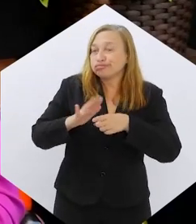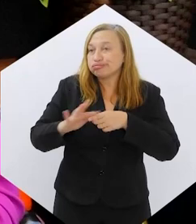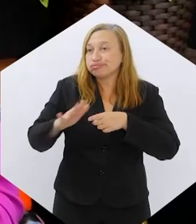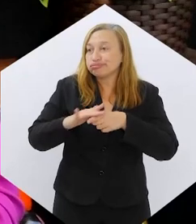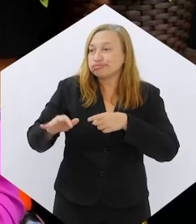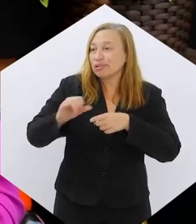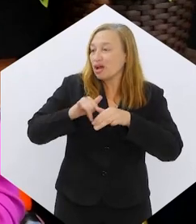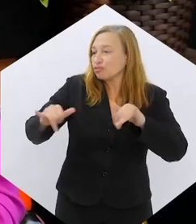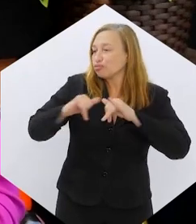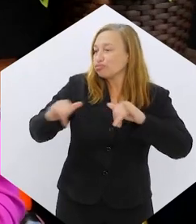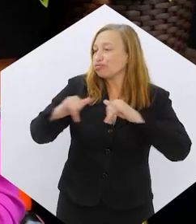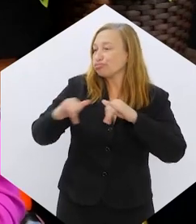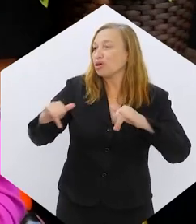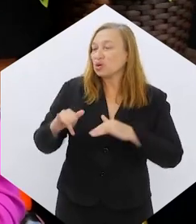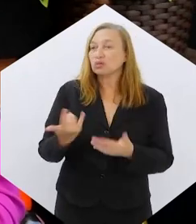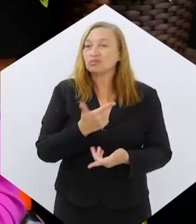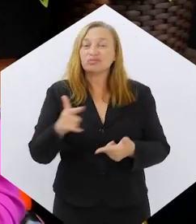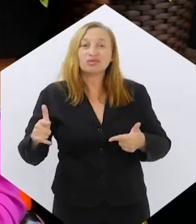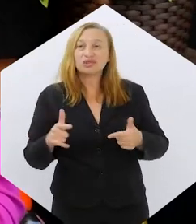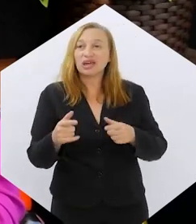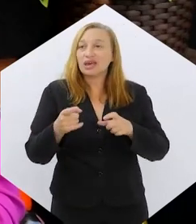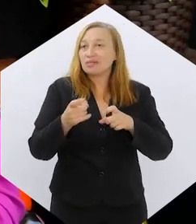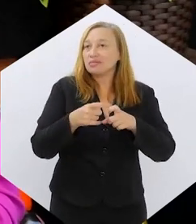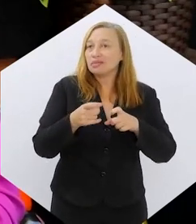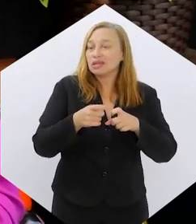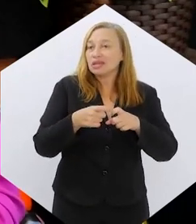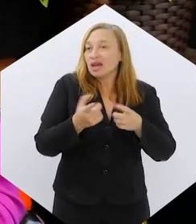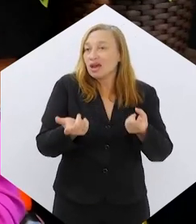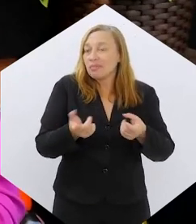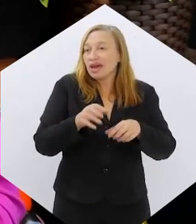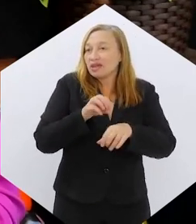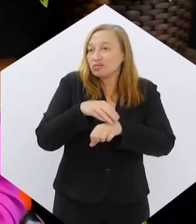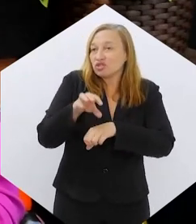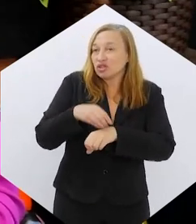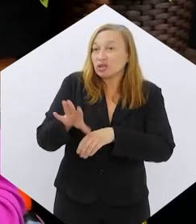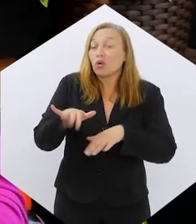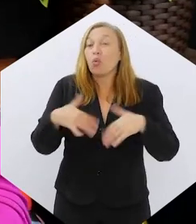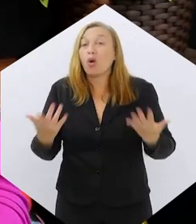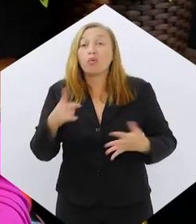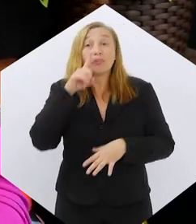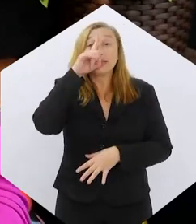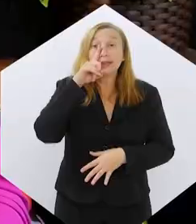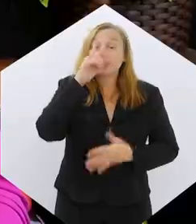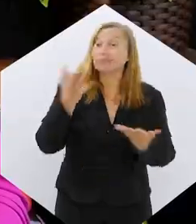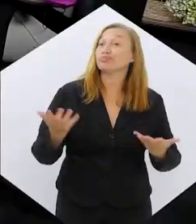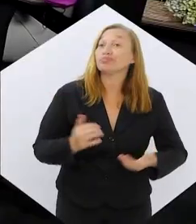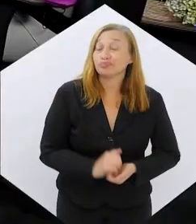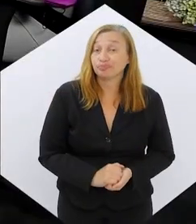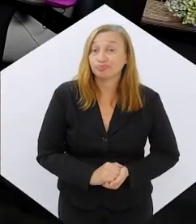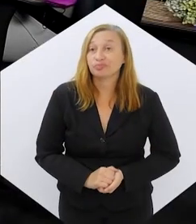influenciadoras, sem um acompanhamento médico, né? Quais são os riscos de qual o perigo aí dessa onda?